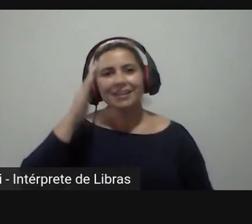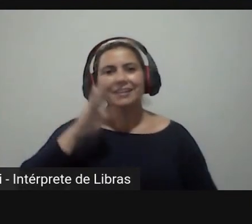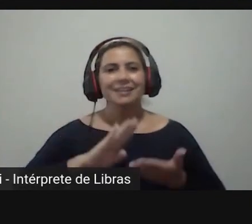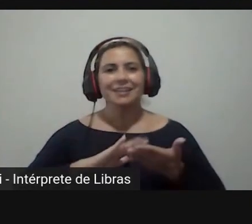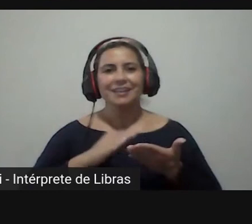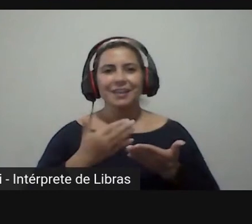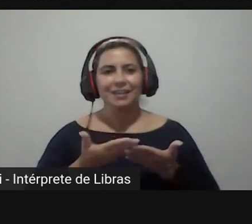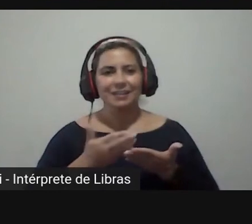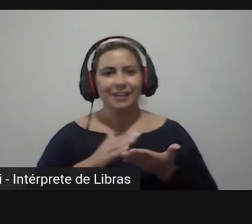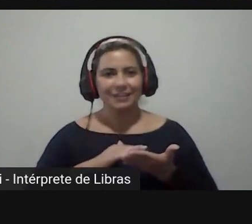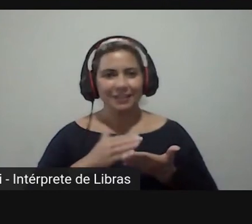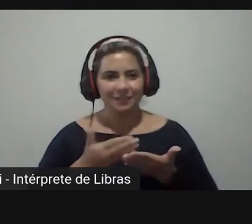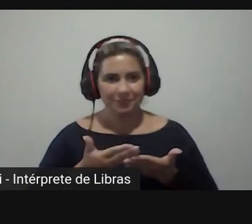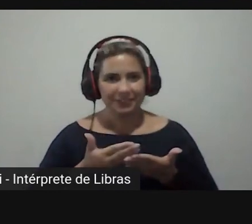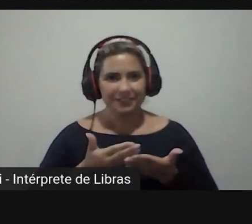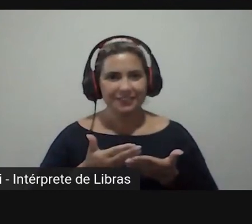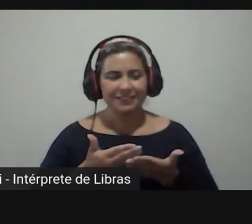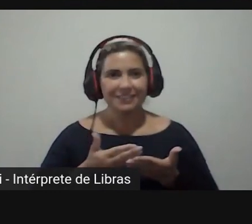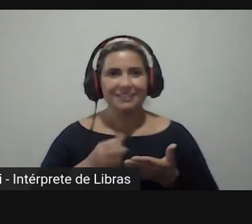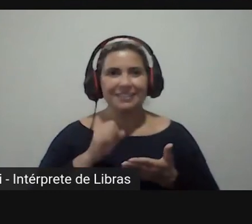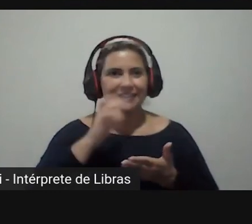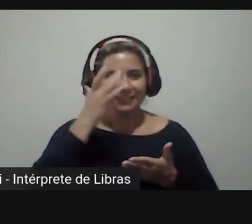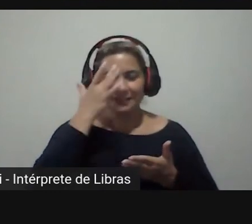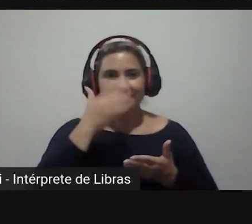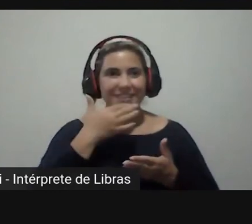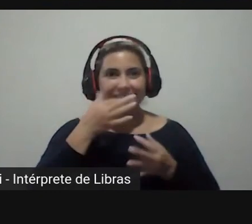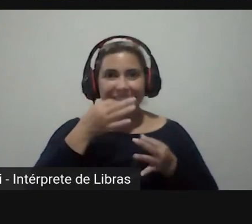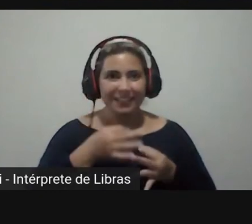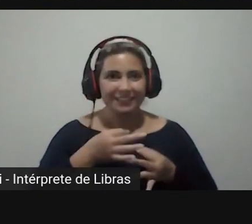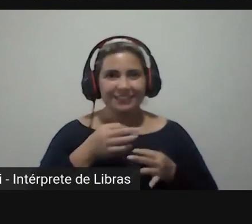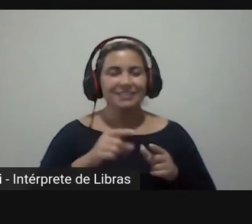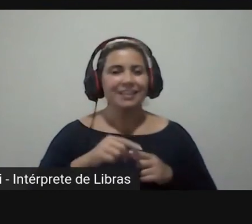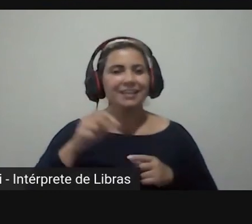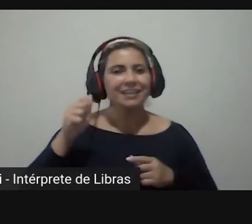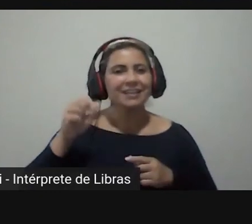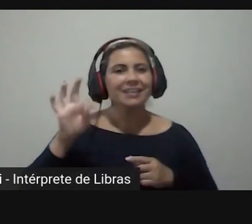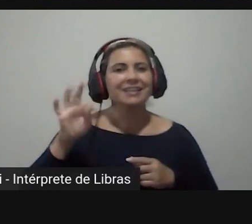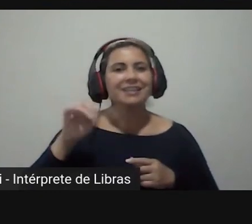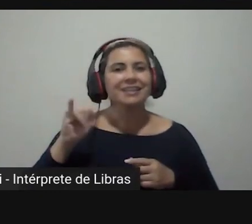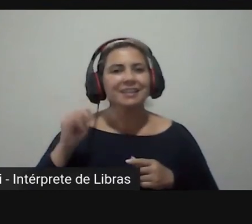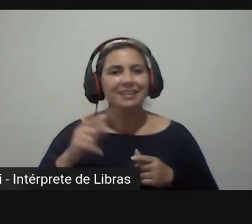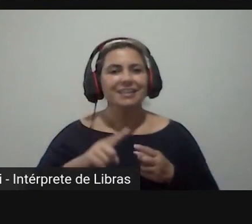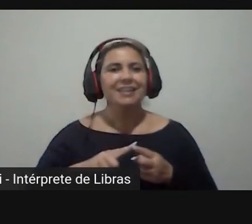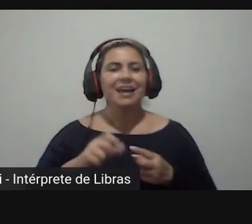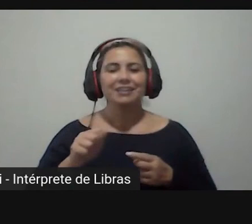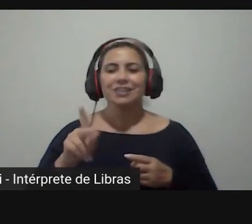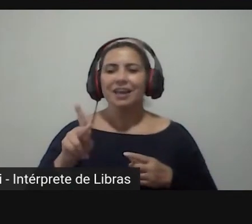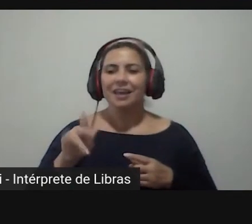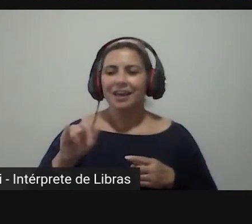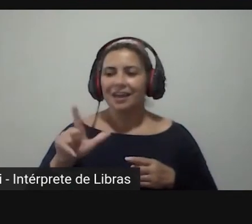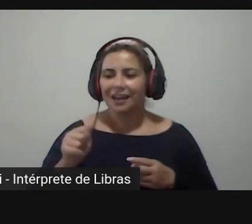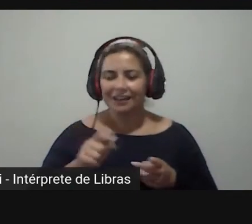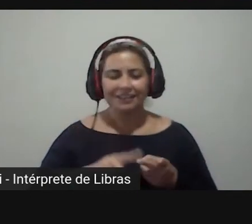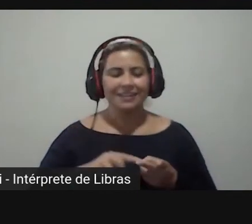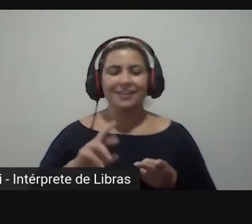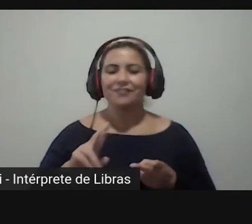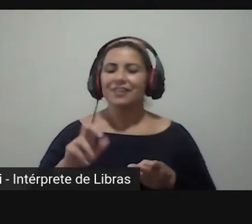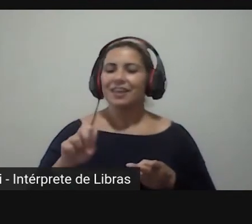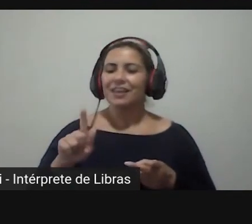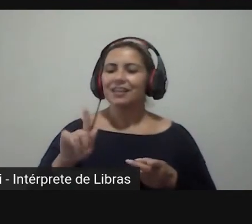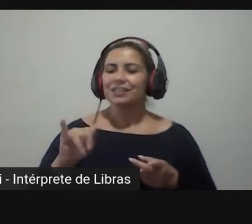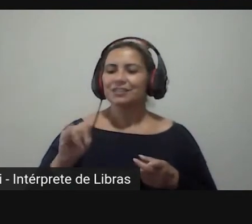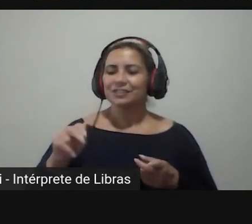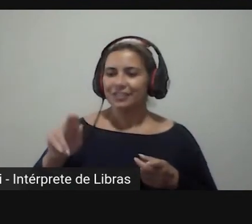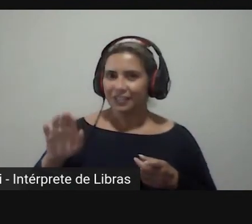língua se eu pude anotar corretamente teve a Tati a Áquila e a Regiane se eu esqueci de alguma por